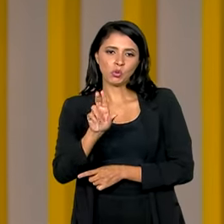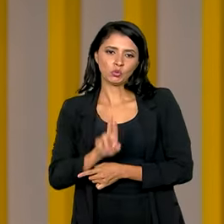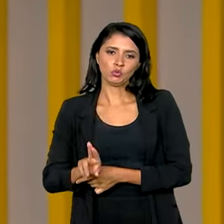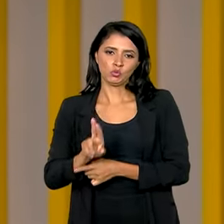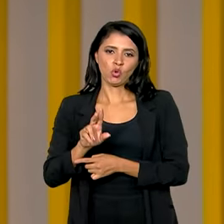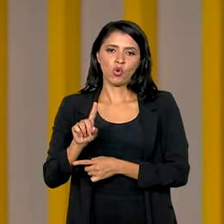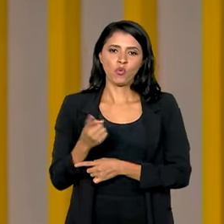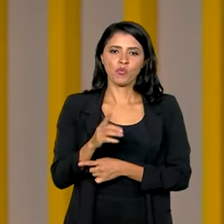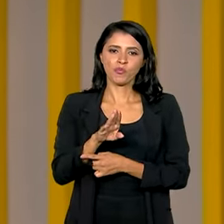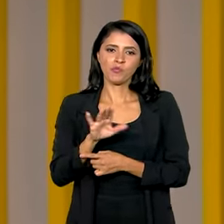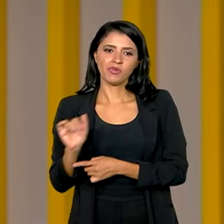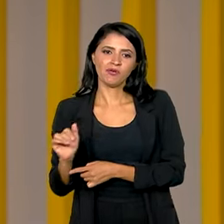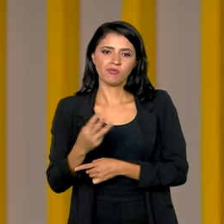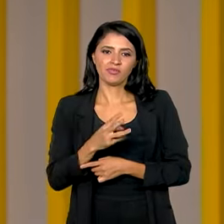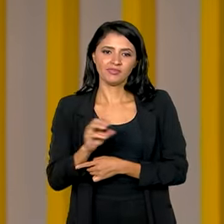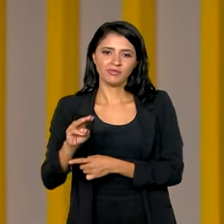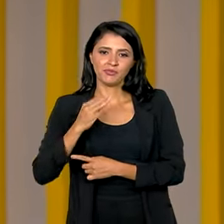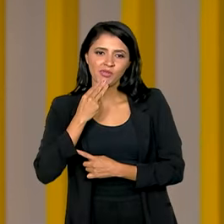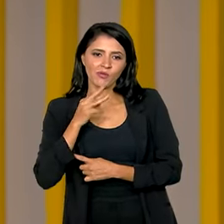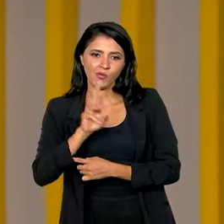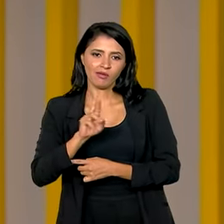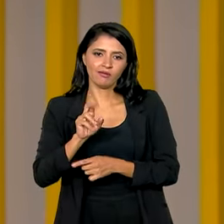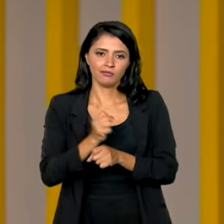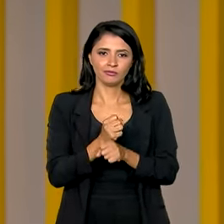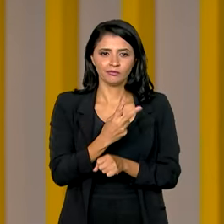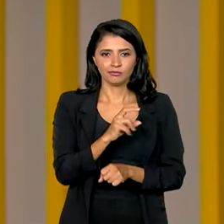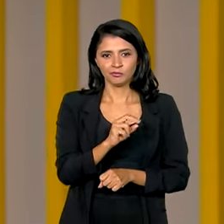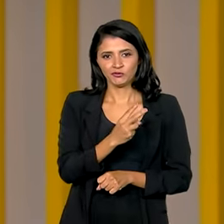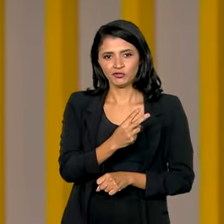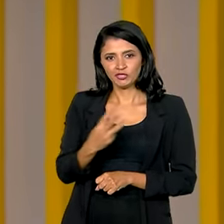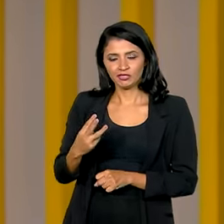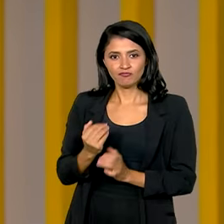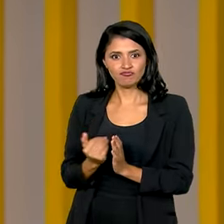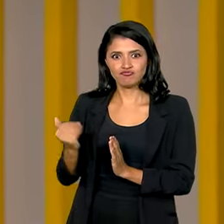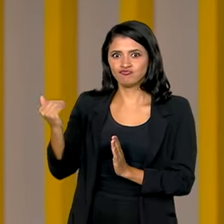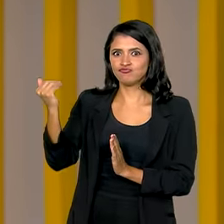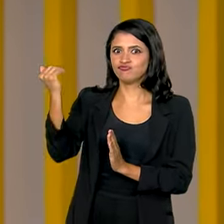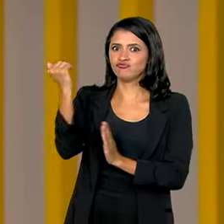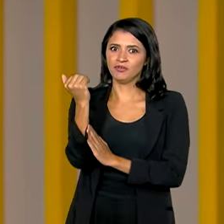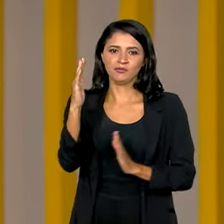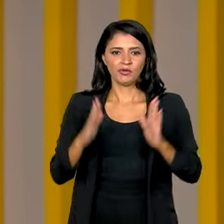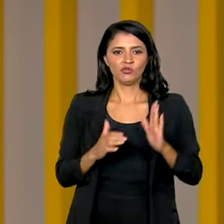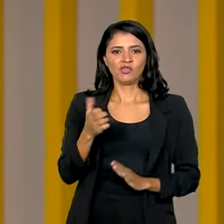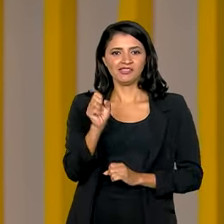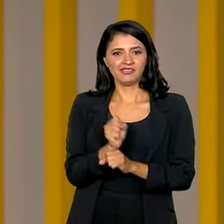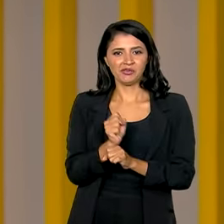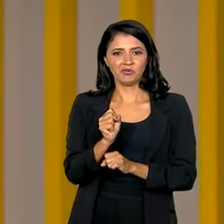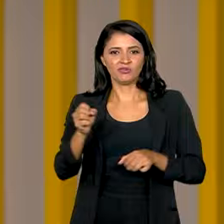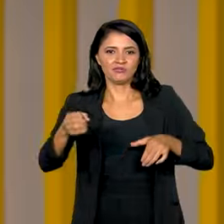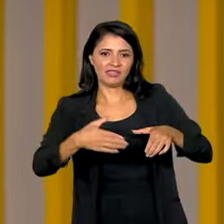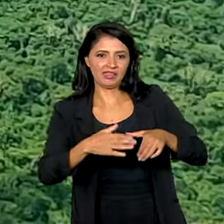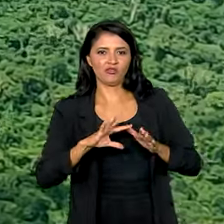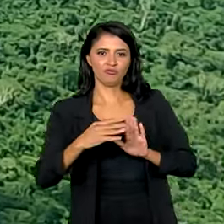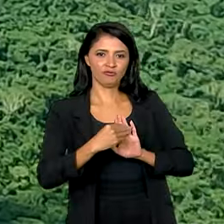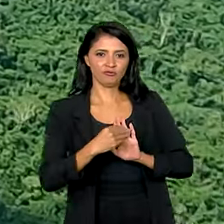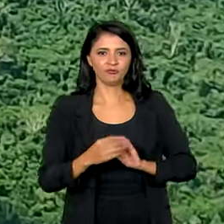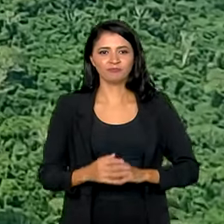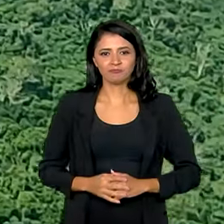bilhão e 300 milhões de reais em 2023, o maior volume de dinheiro nos 15 anos de existência do fundo.